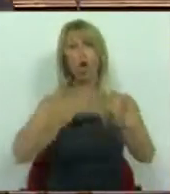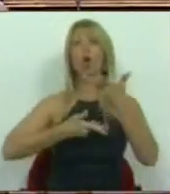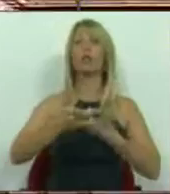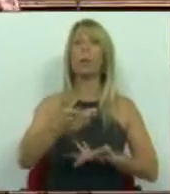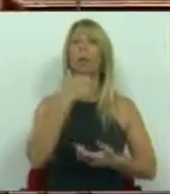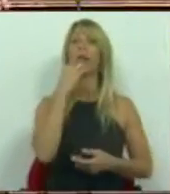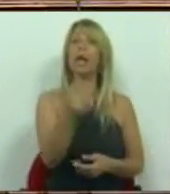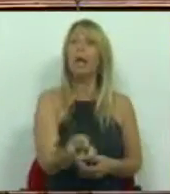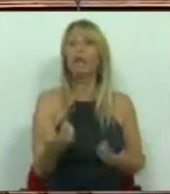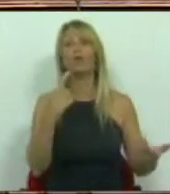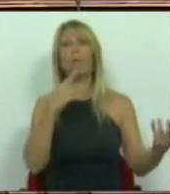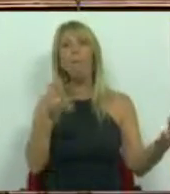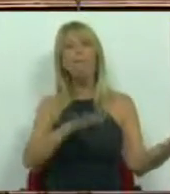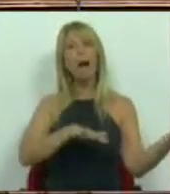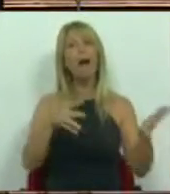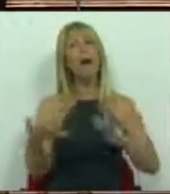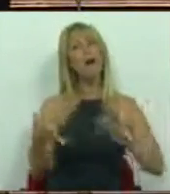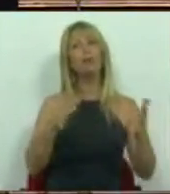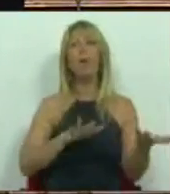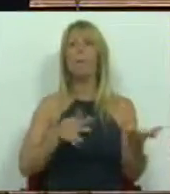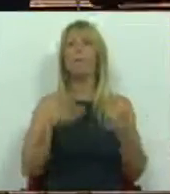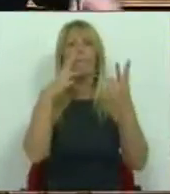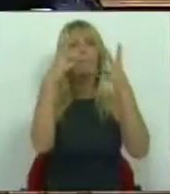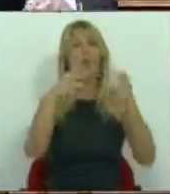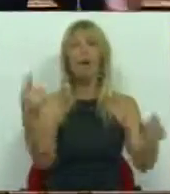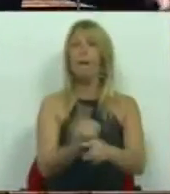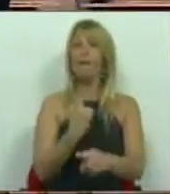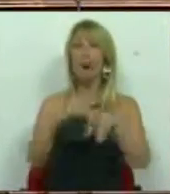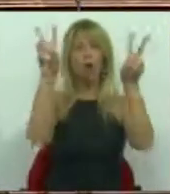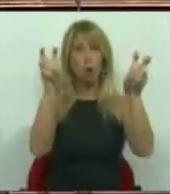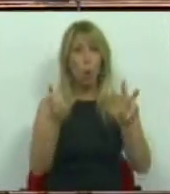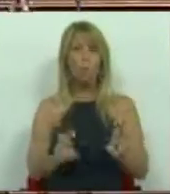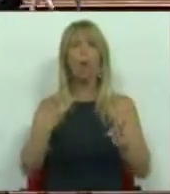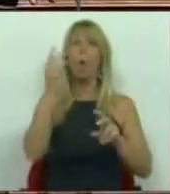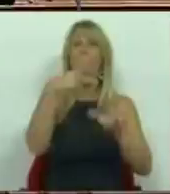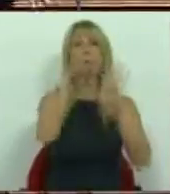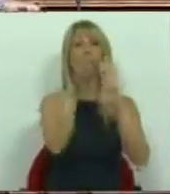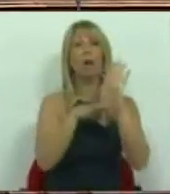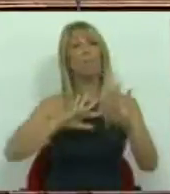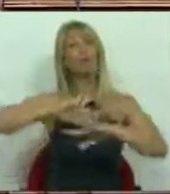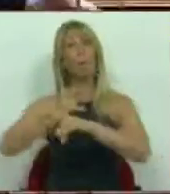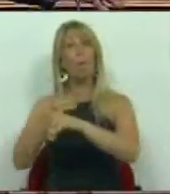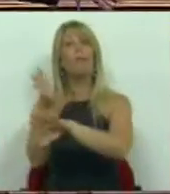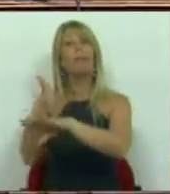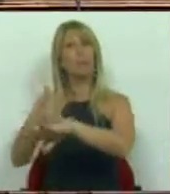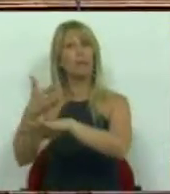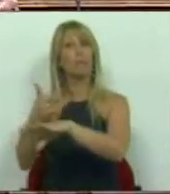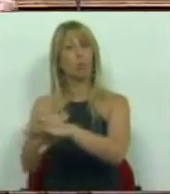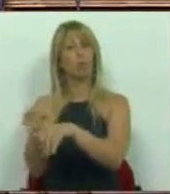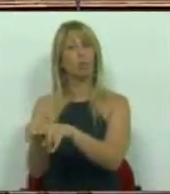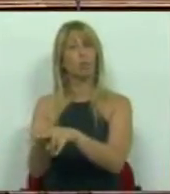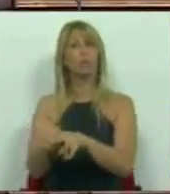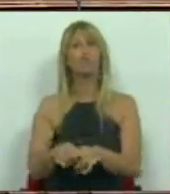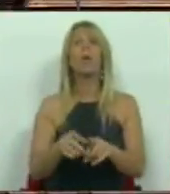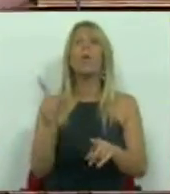se diz foram mais ou menos encontrados em várias rubricas e programas de outros departamentos. O que importa esclarecer